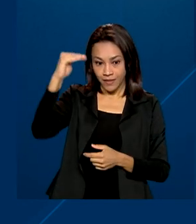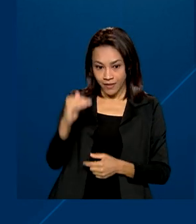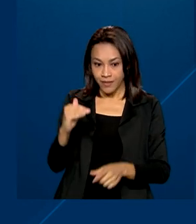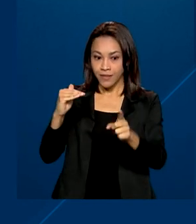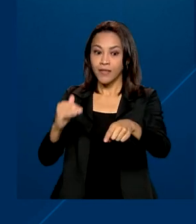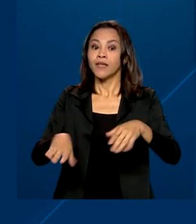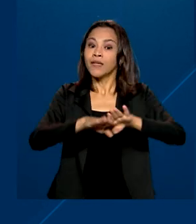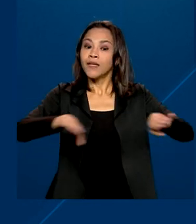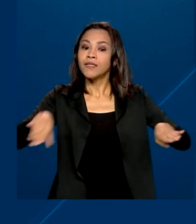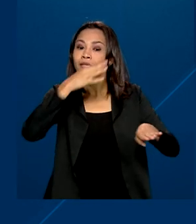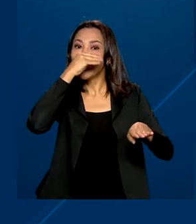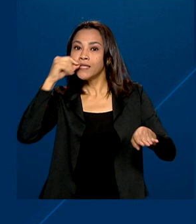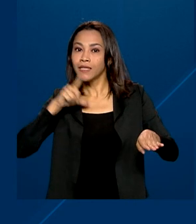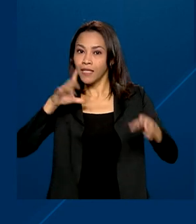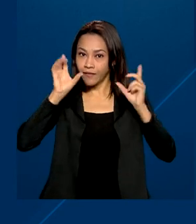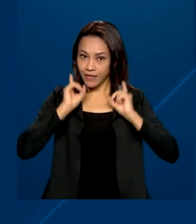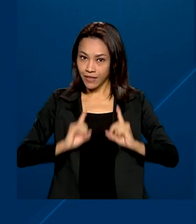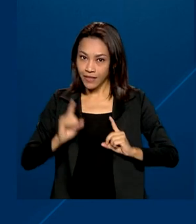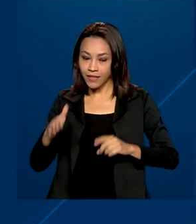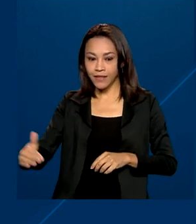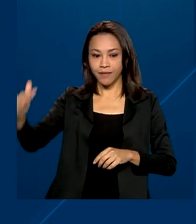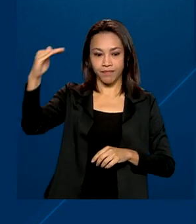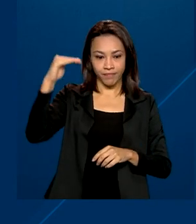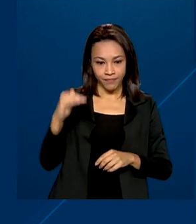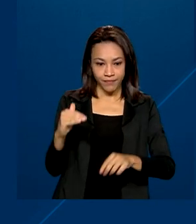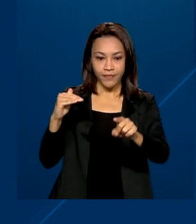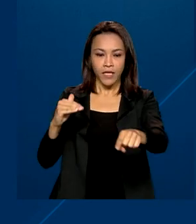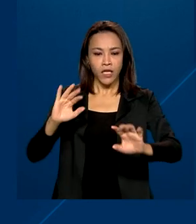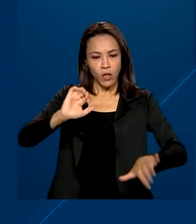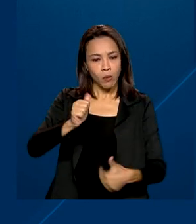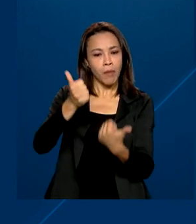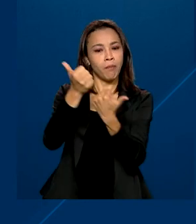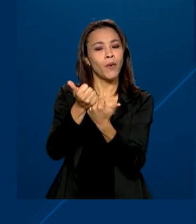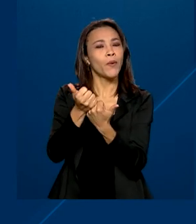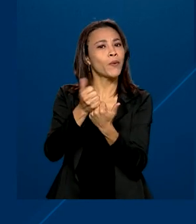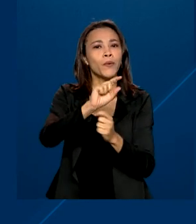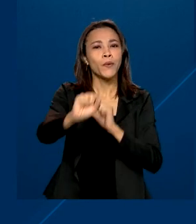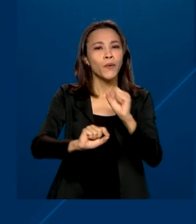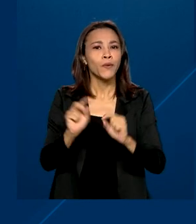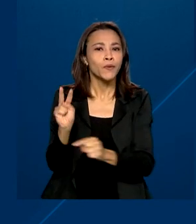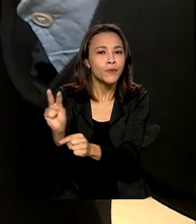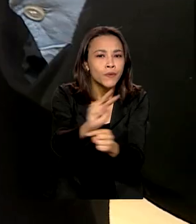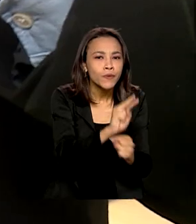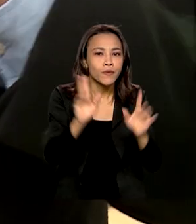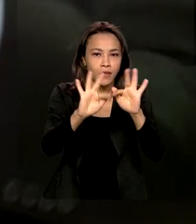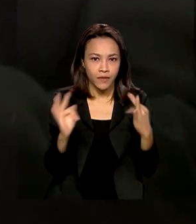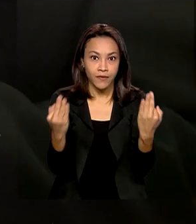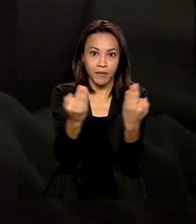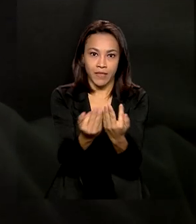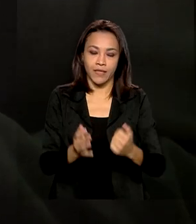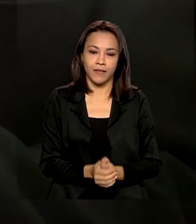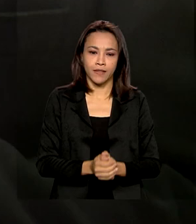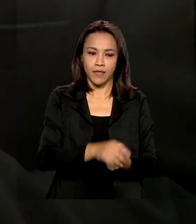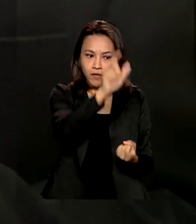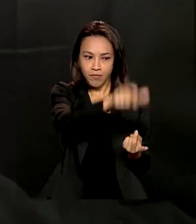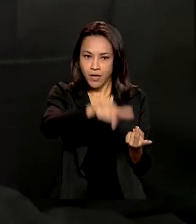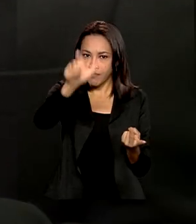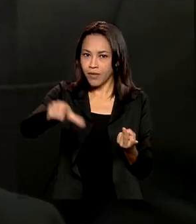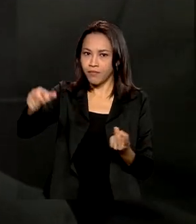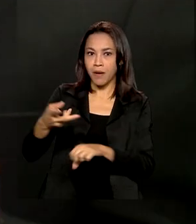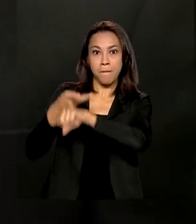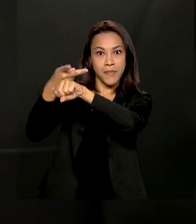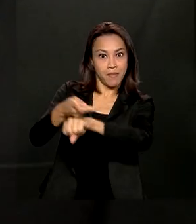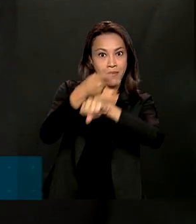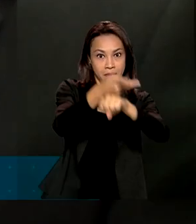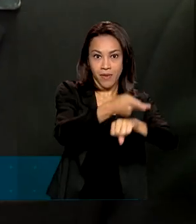com deficiência e fortalecimento das capacidades protetivas das famílias. Entre os premiados está